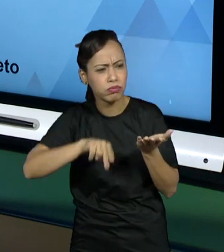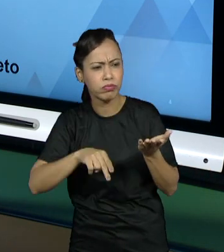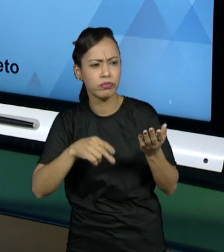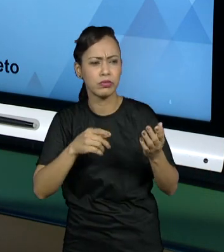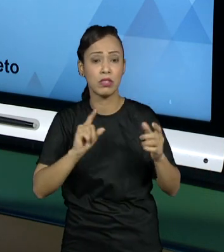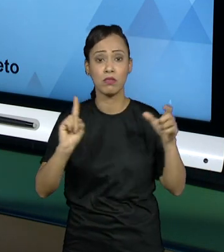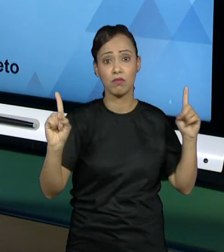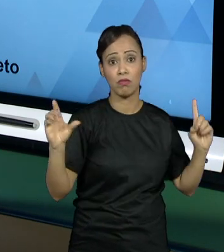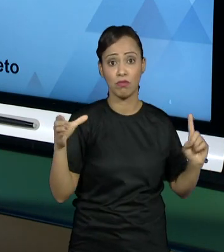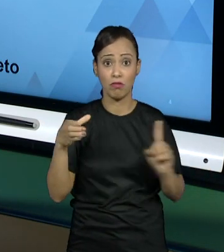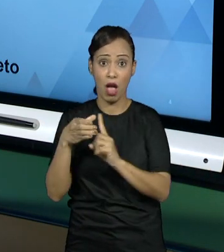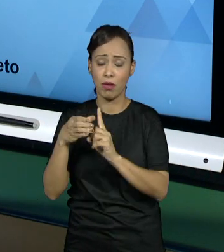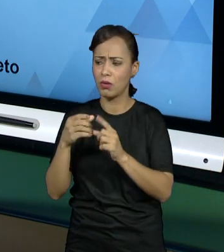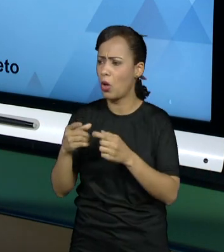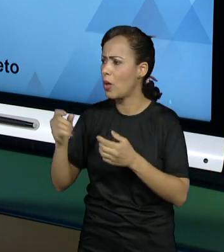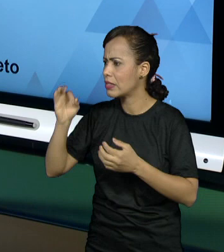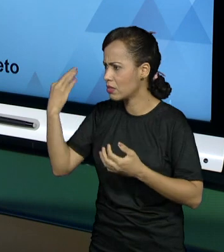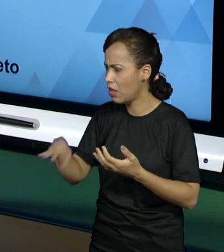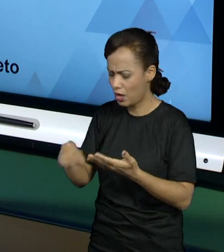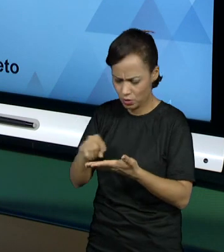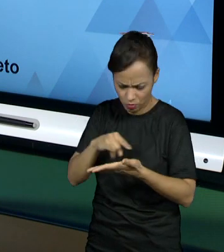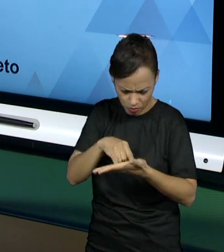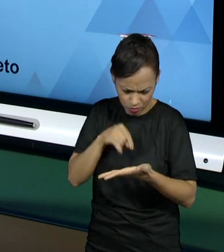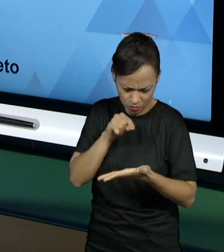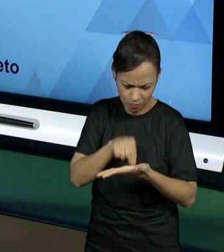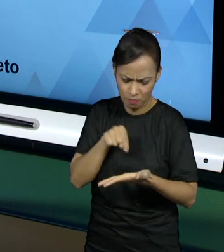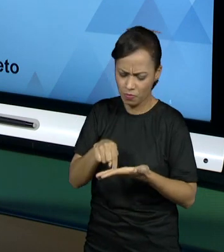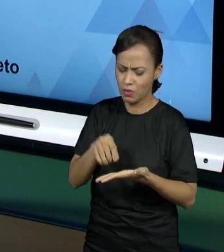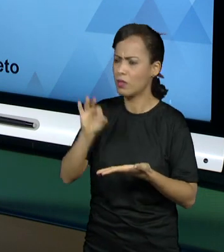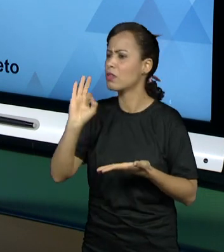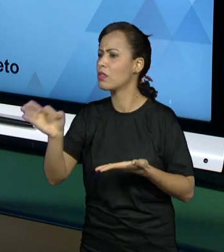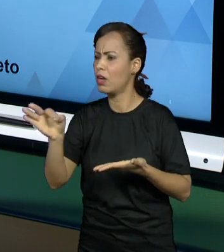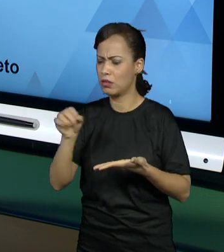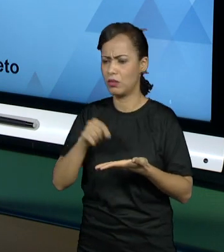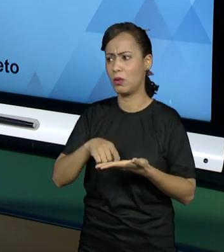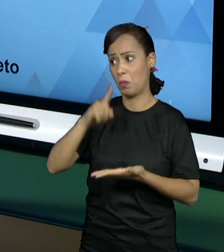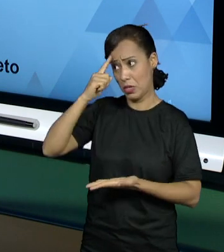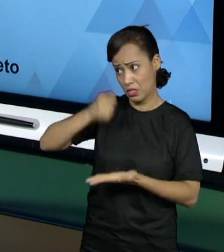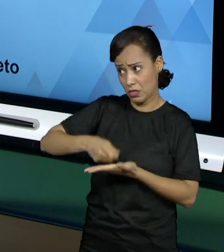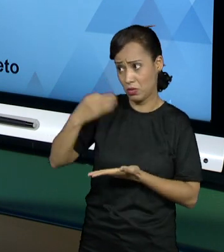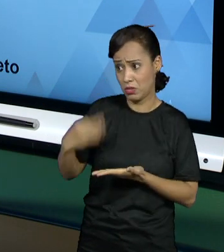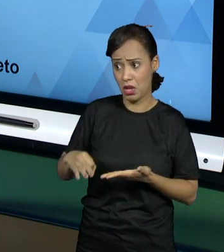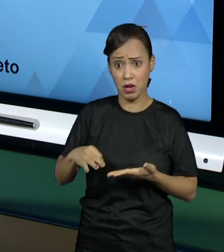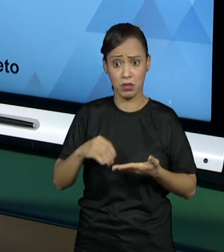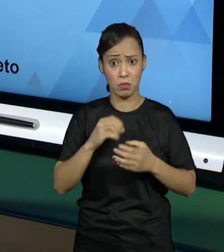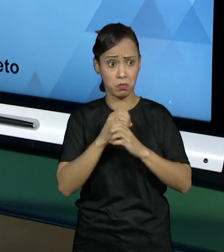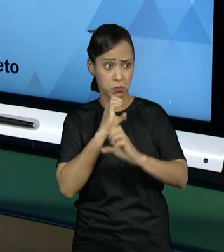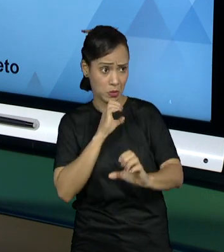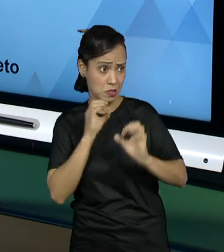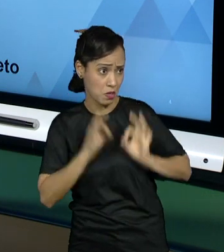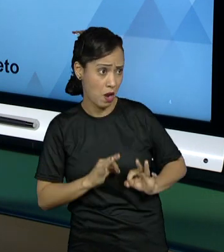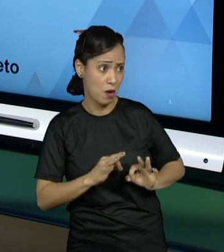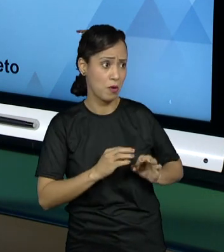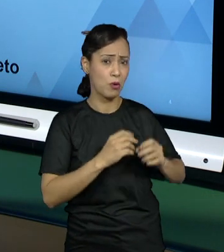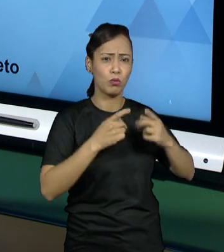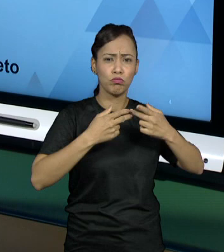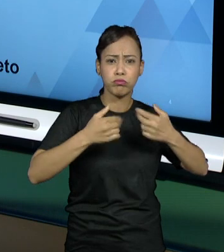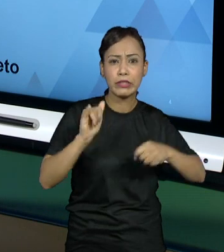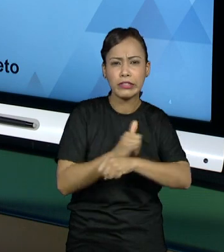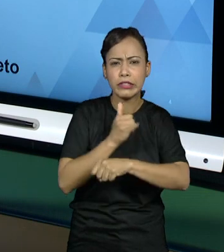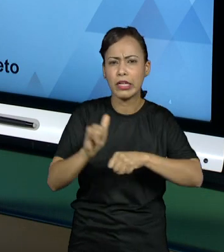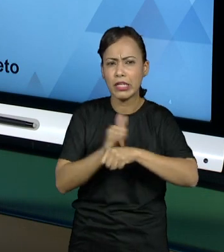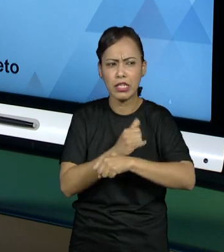a equipe se realmente as decisões tomadas são as melhores decisões, se não existe um caminho melhor a ser tomado,